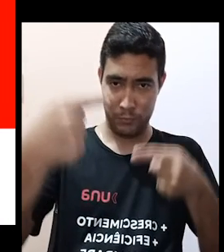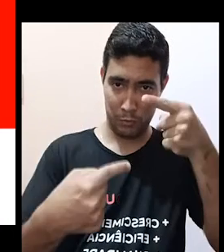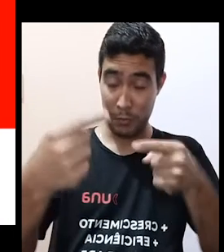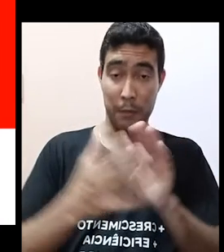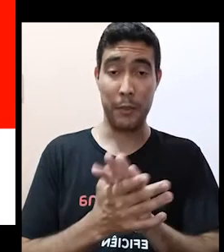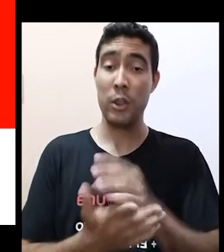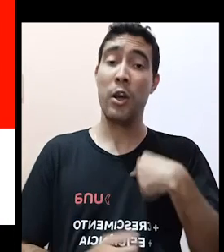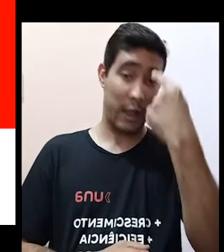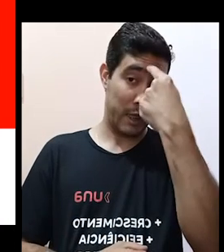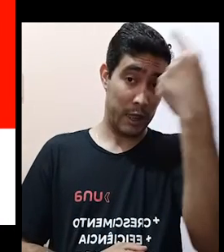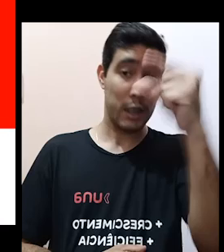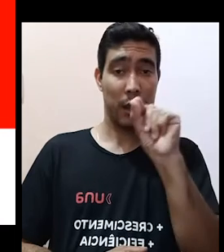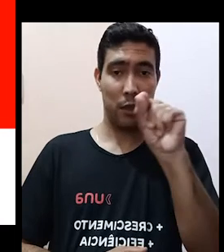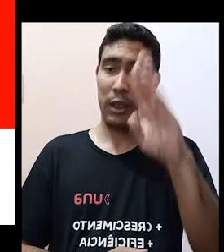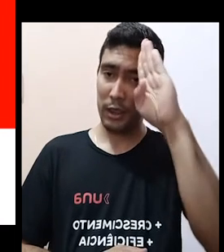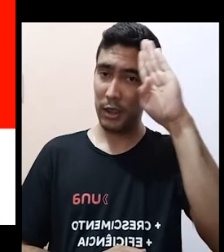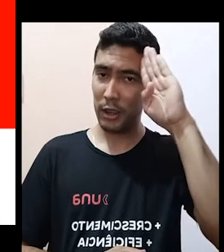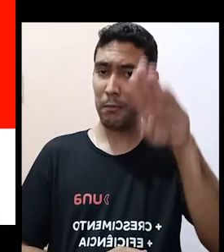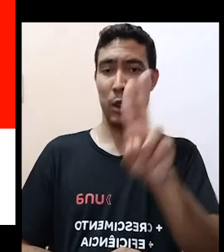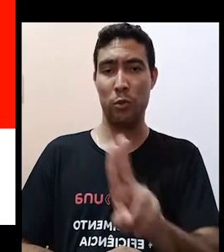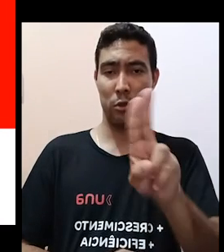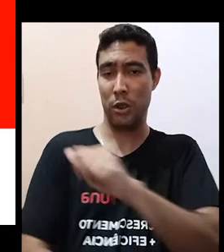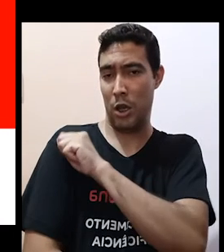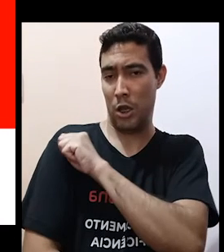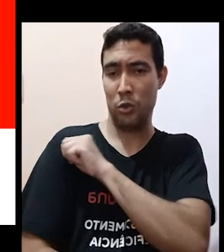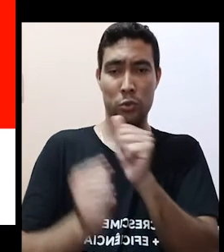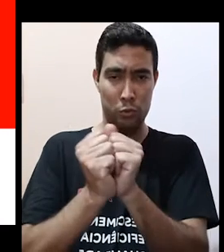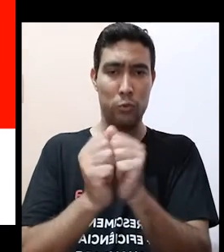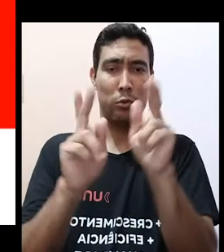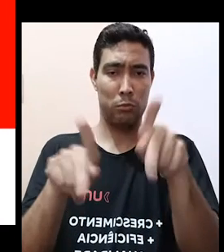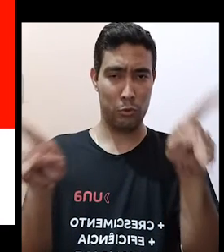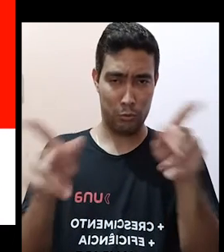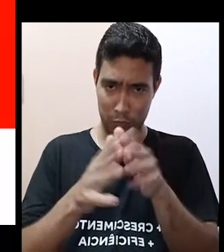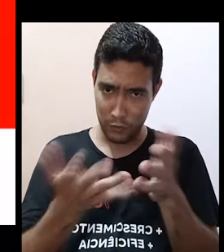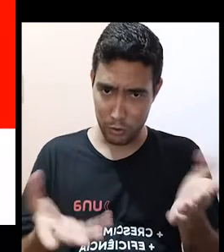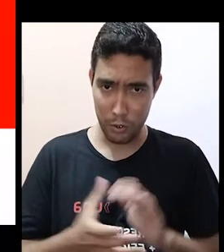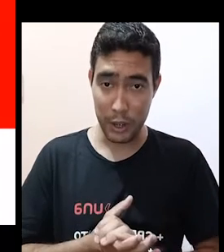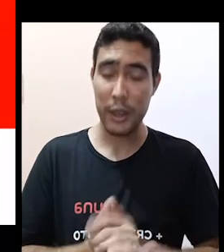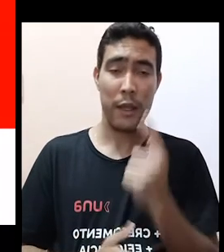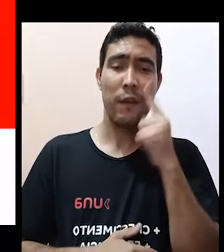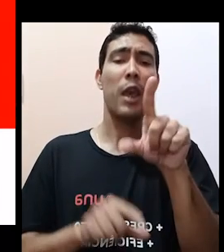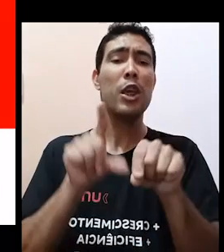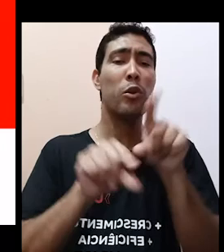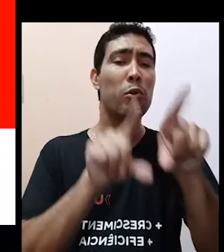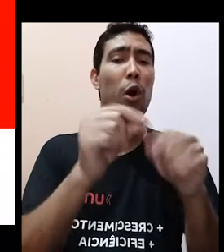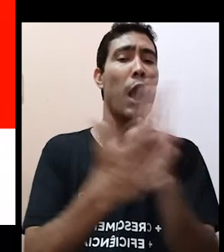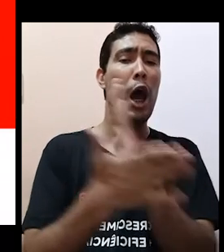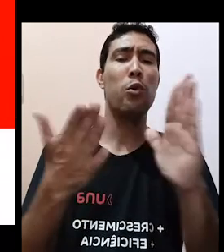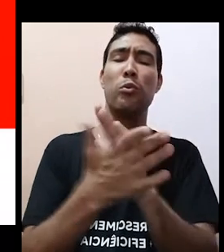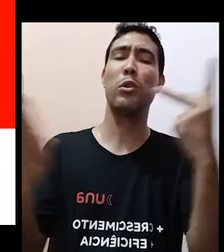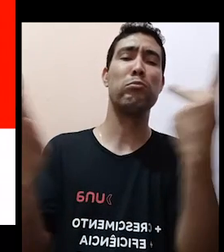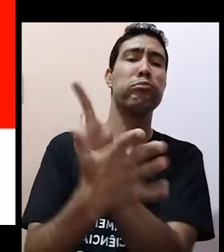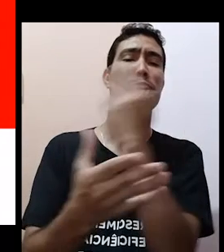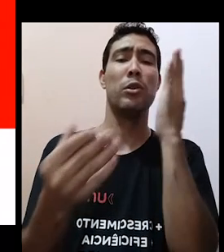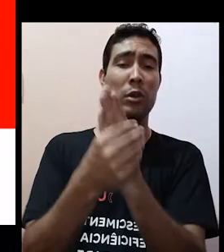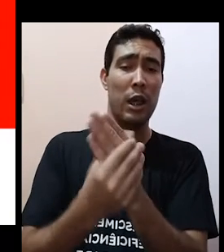é que a academia, através de alunos, conjuntamente com professores, selecionem casos que estão no